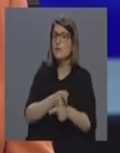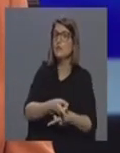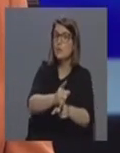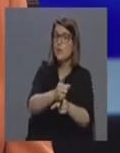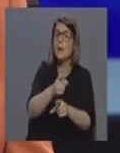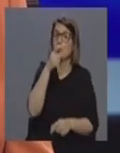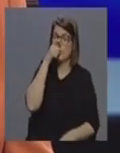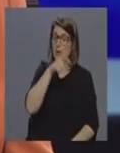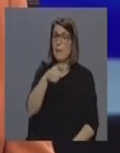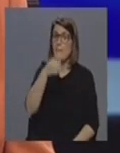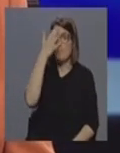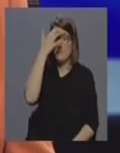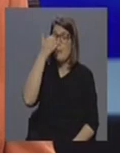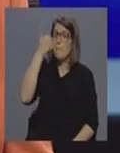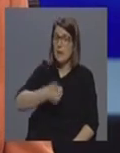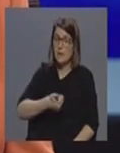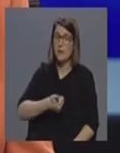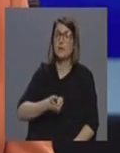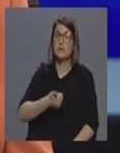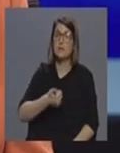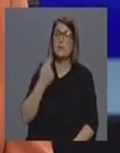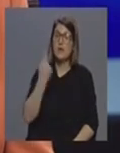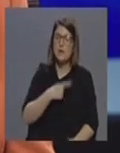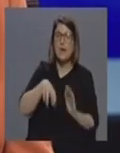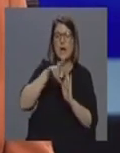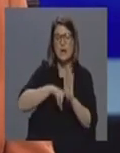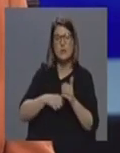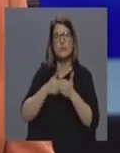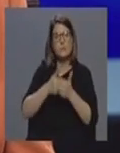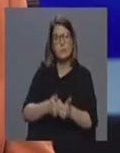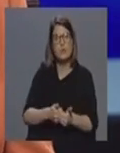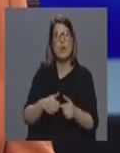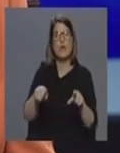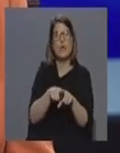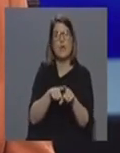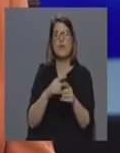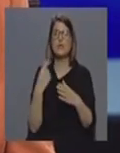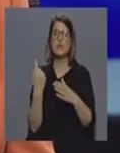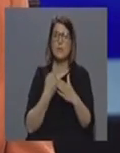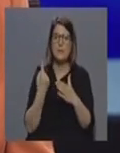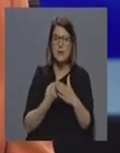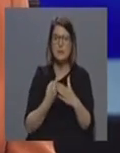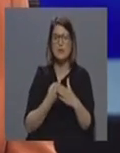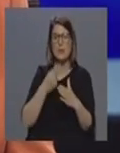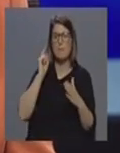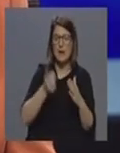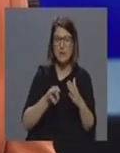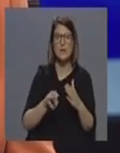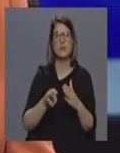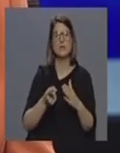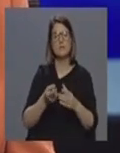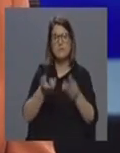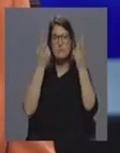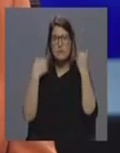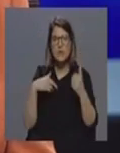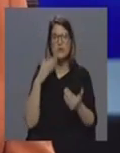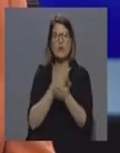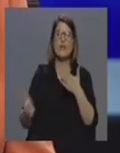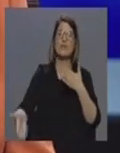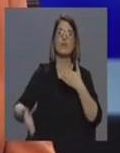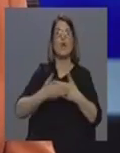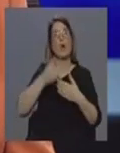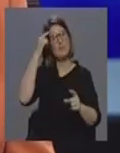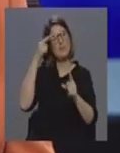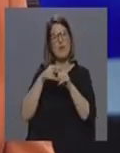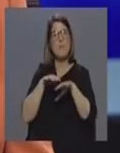mentalizar-se de que tem que cumprir as regras tem que cumprir o isolamento quando ele é determinado e que as escolas não fecham para ir à